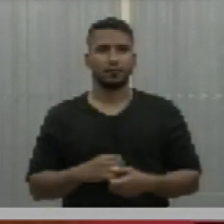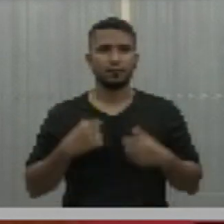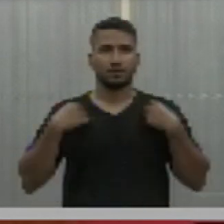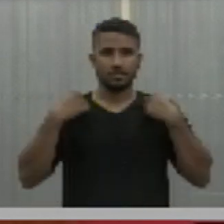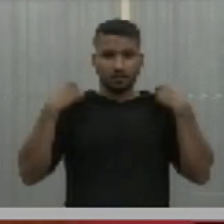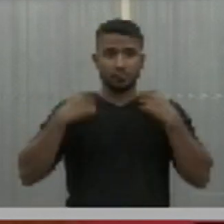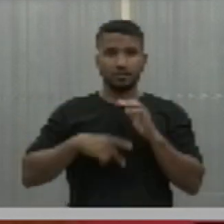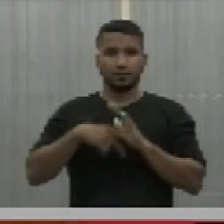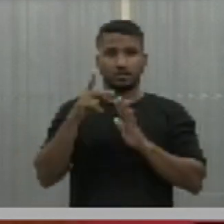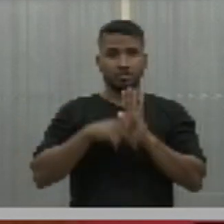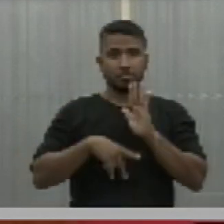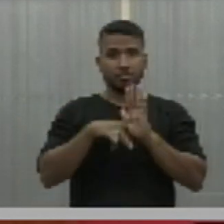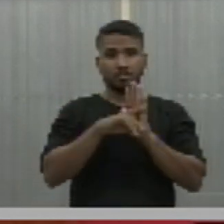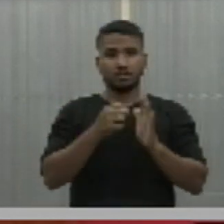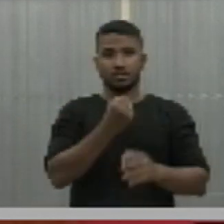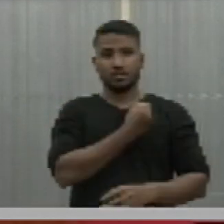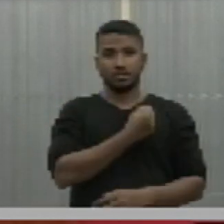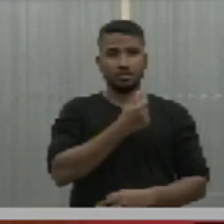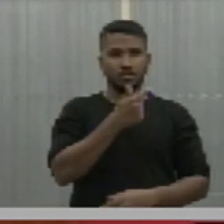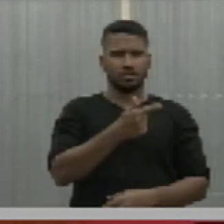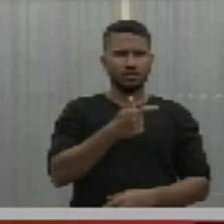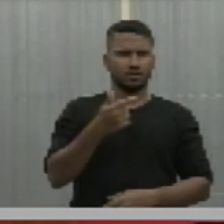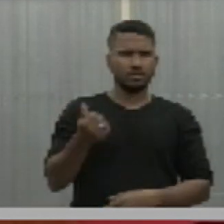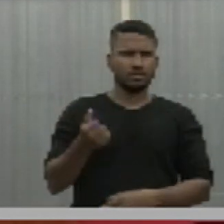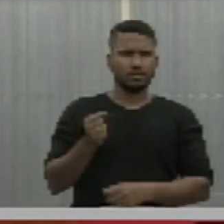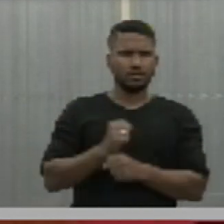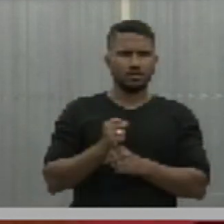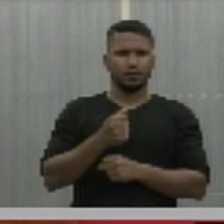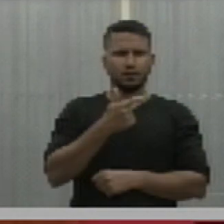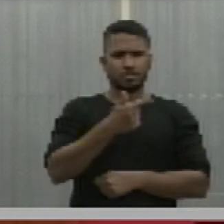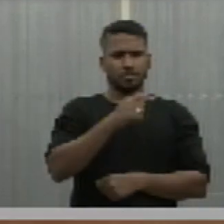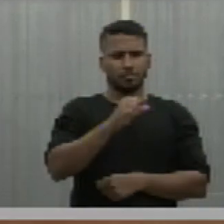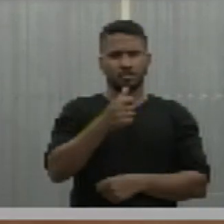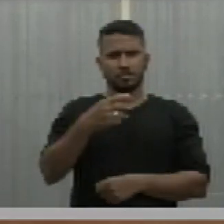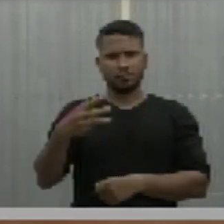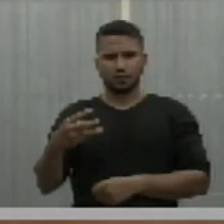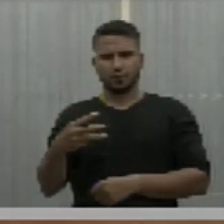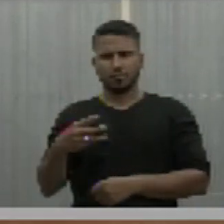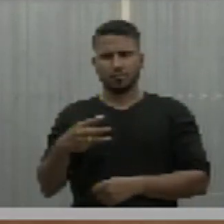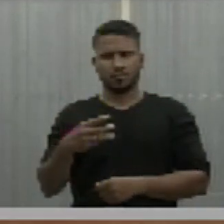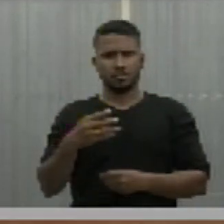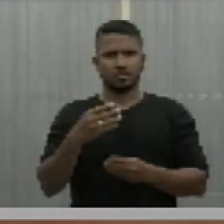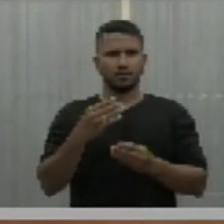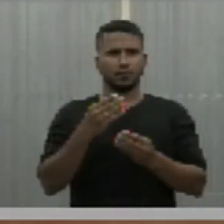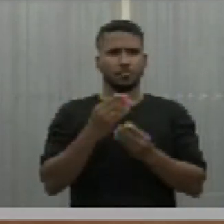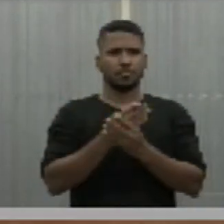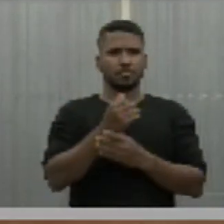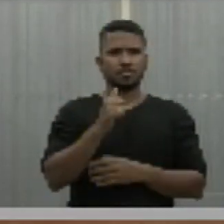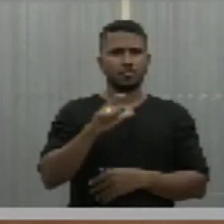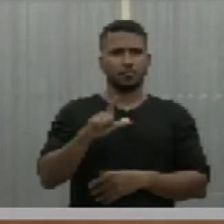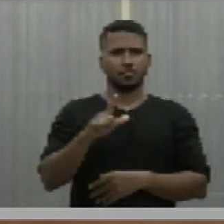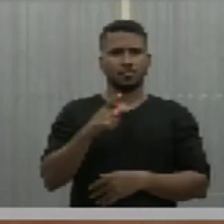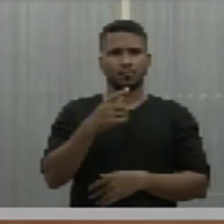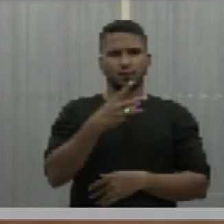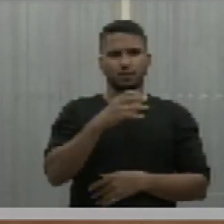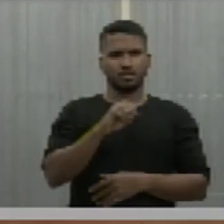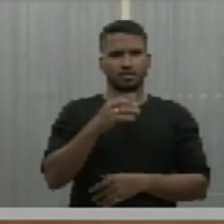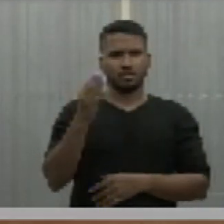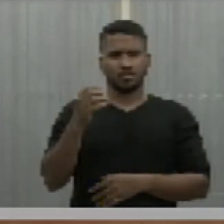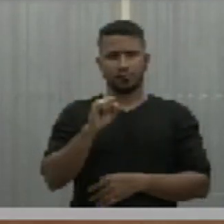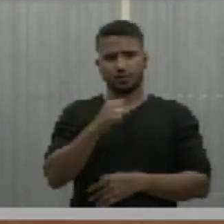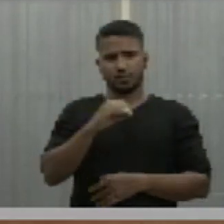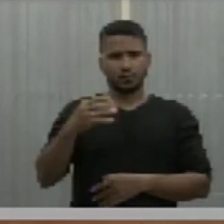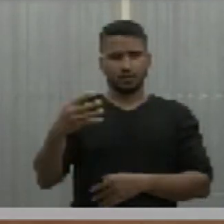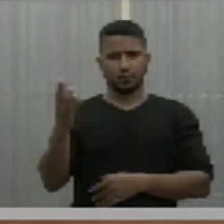Projeto de lei ordinária, número 26, de 2023, processo AL 30.804, barra 23,